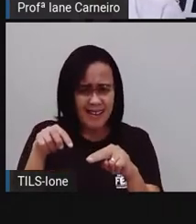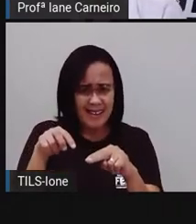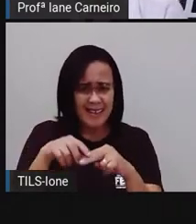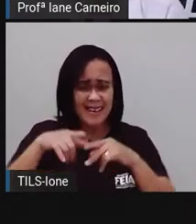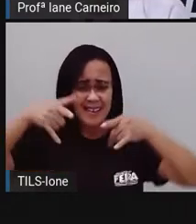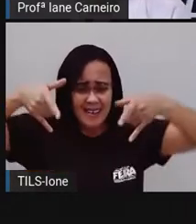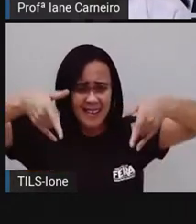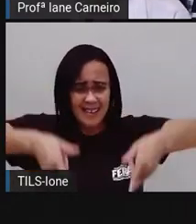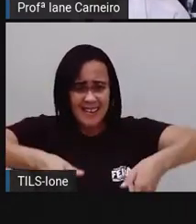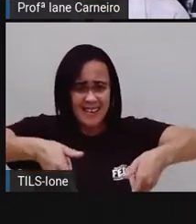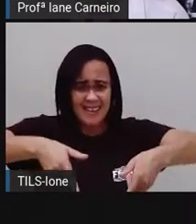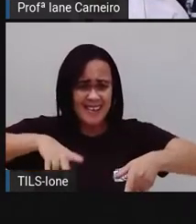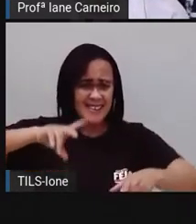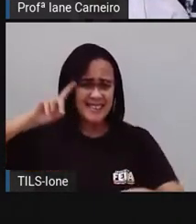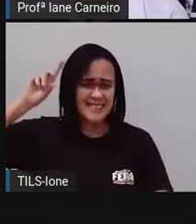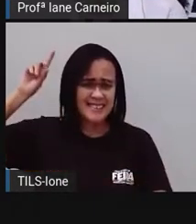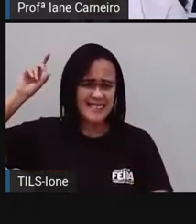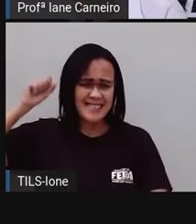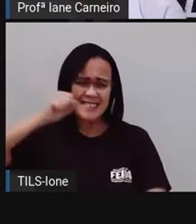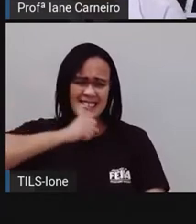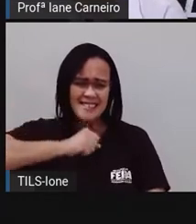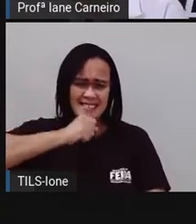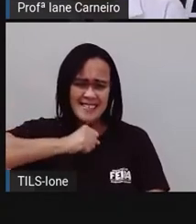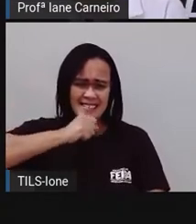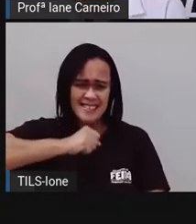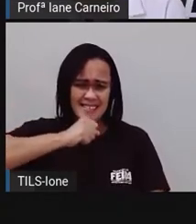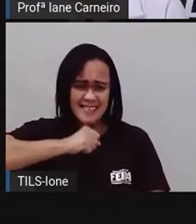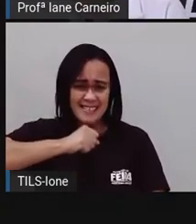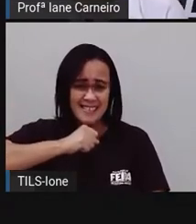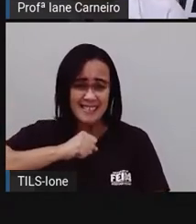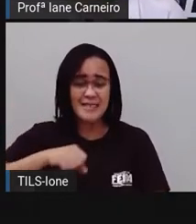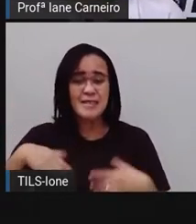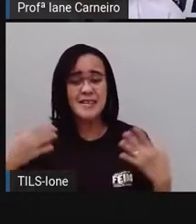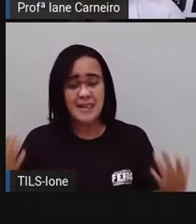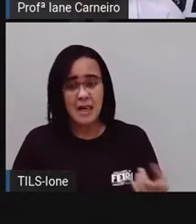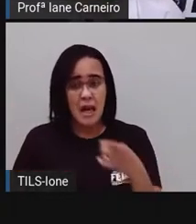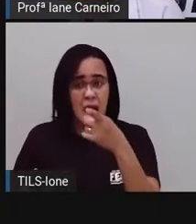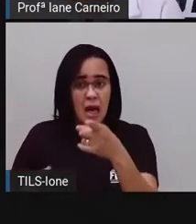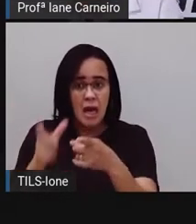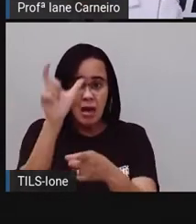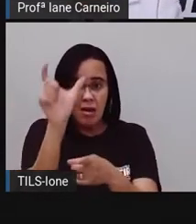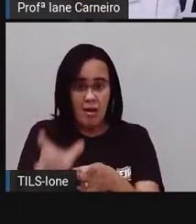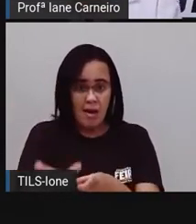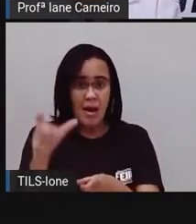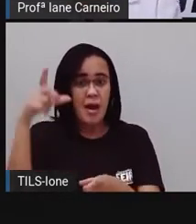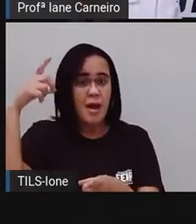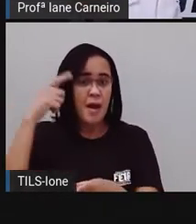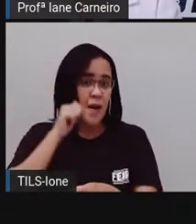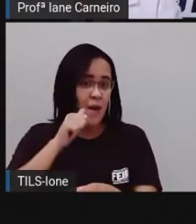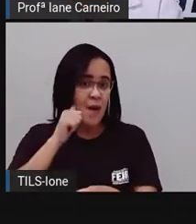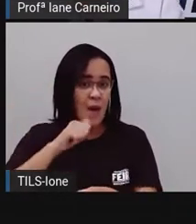antigas, né? Vamos ver. Esta é a princesa Maribel.